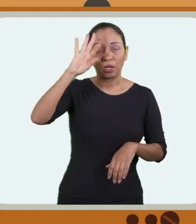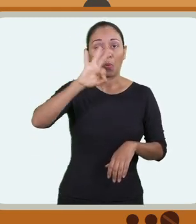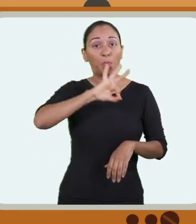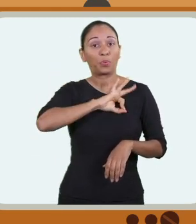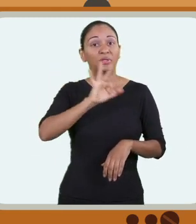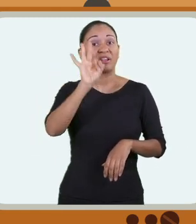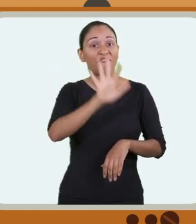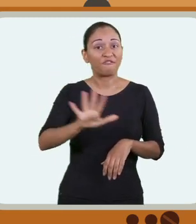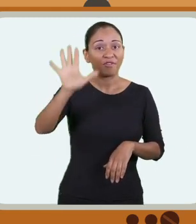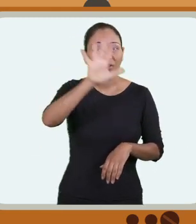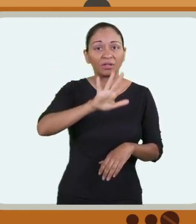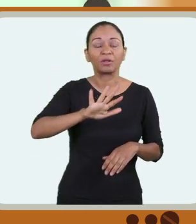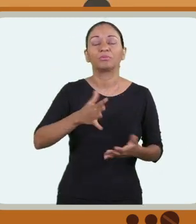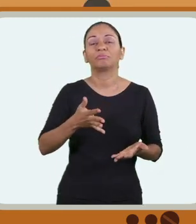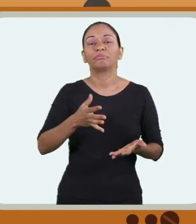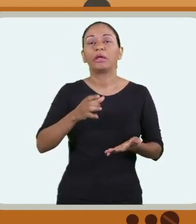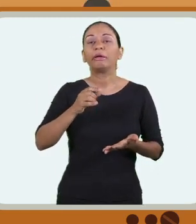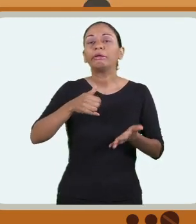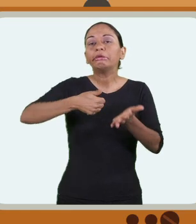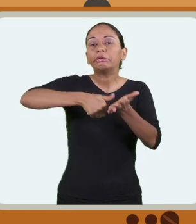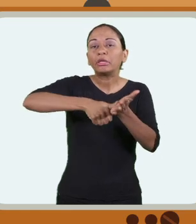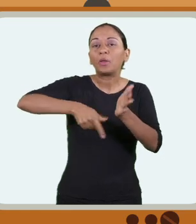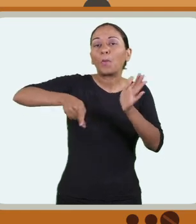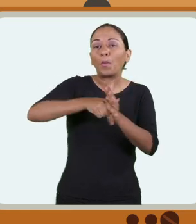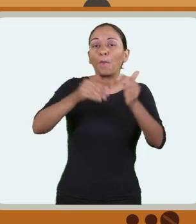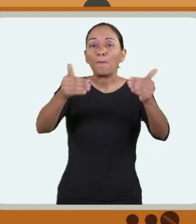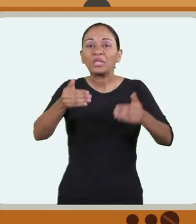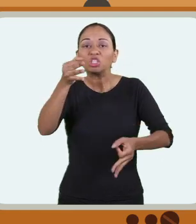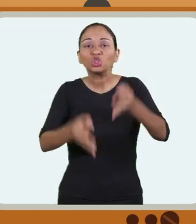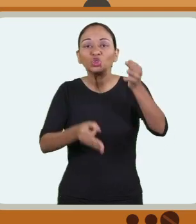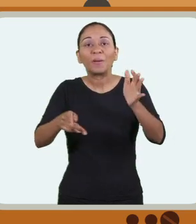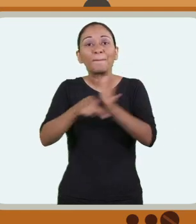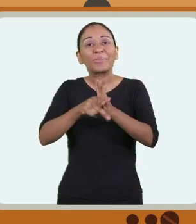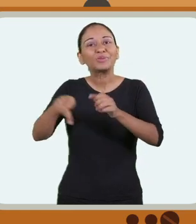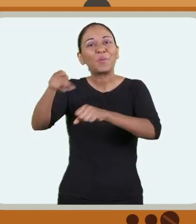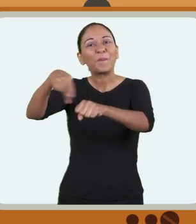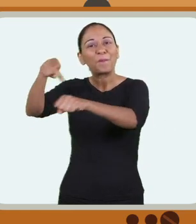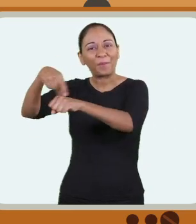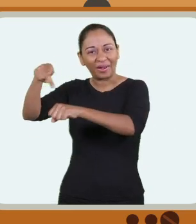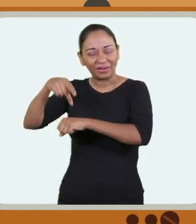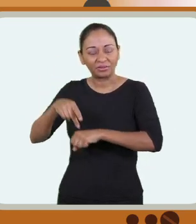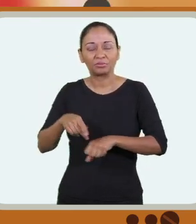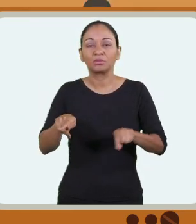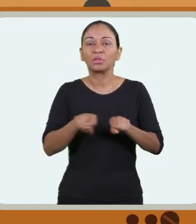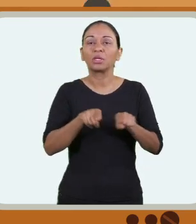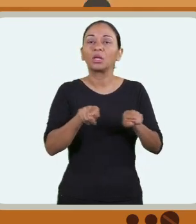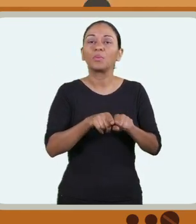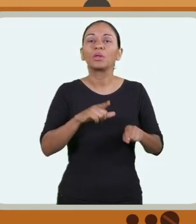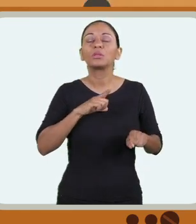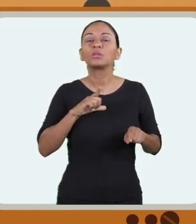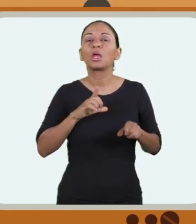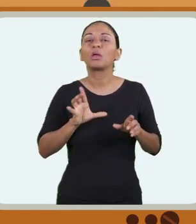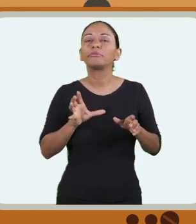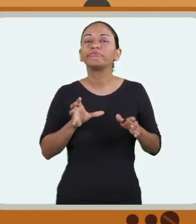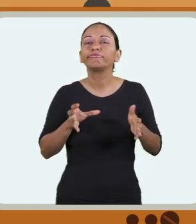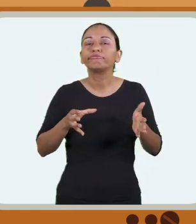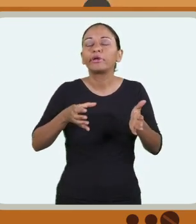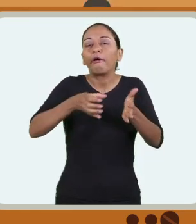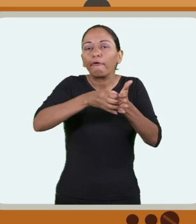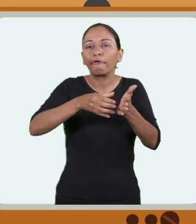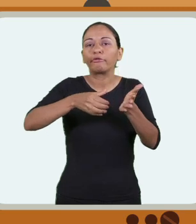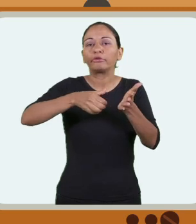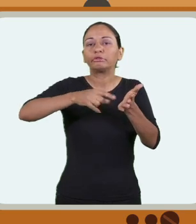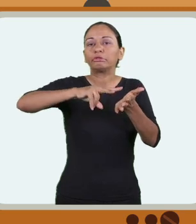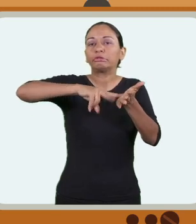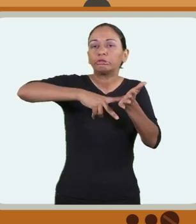Polícia Militar ou Polícia Federal. Identidade expedida pelo Ministério da Justiça para estrangeiros. Identificação fornecida por ordens